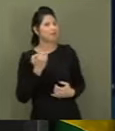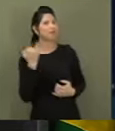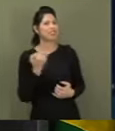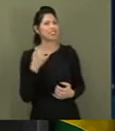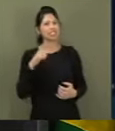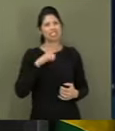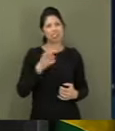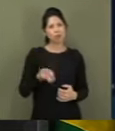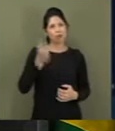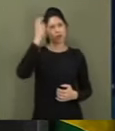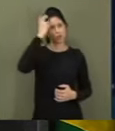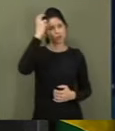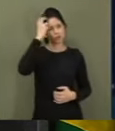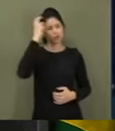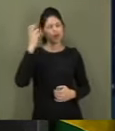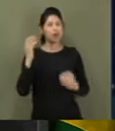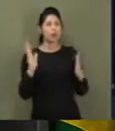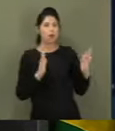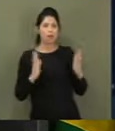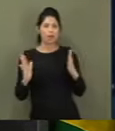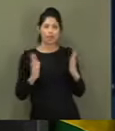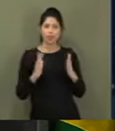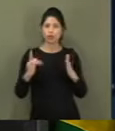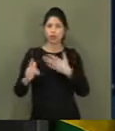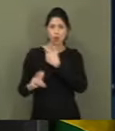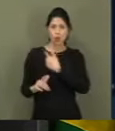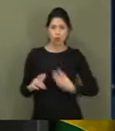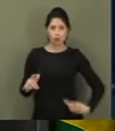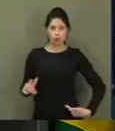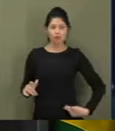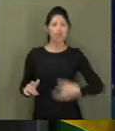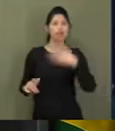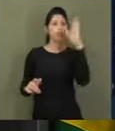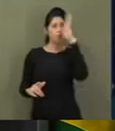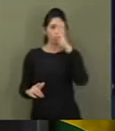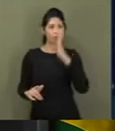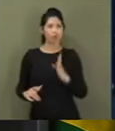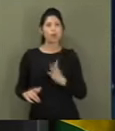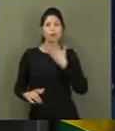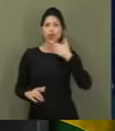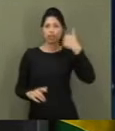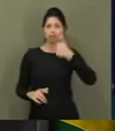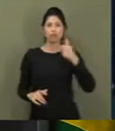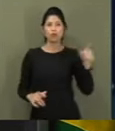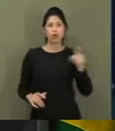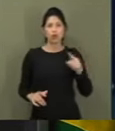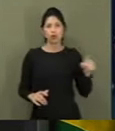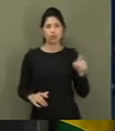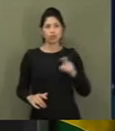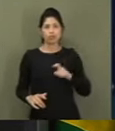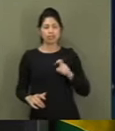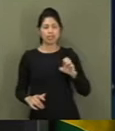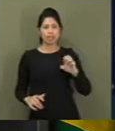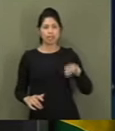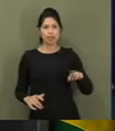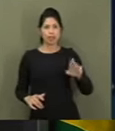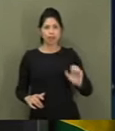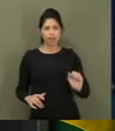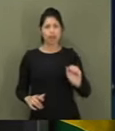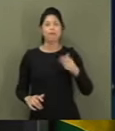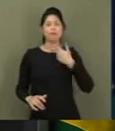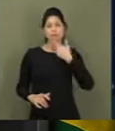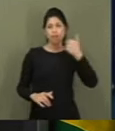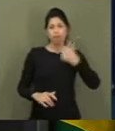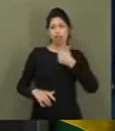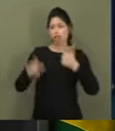cultura de gestão, temos o melhor governador do Brasil hoje, Zema, o melhor prefeito do Brasil,